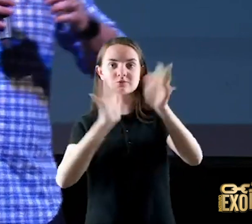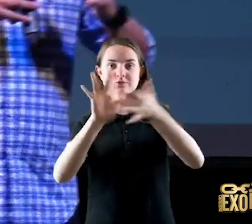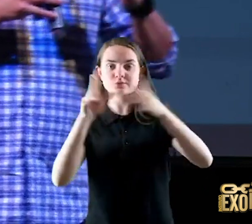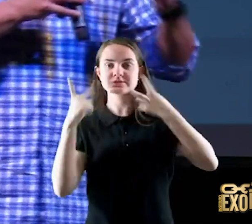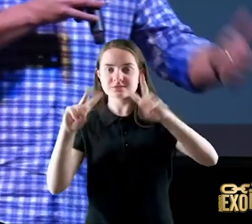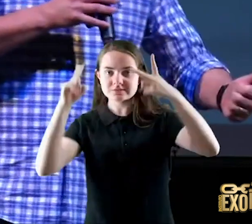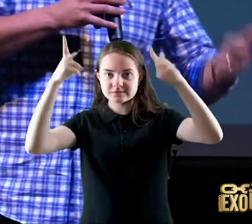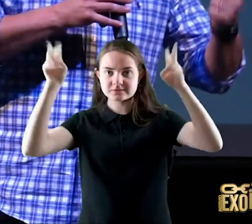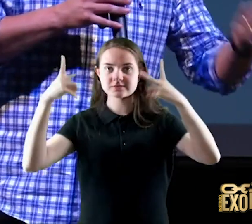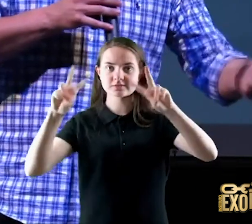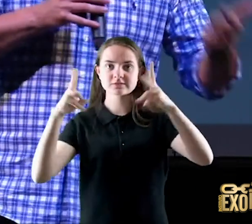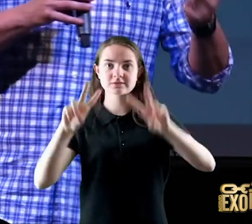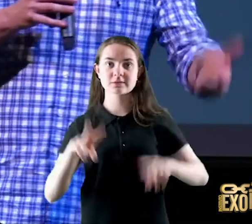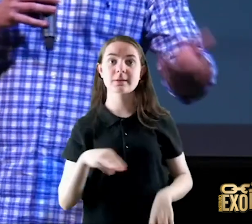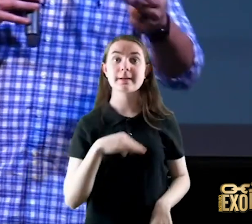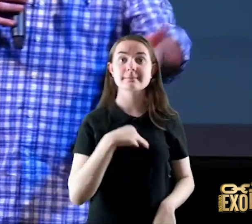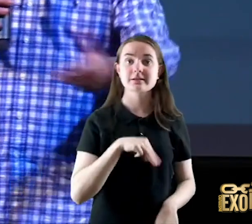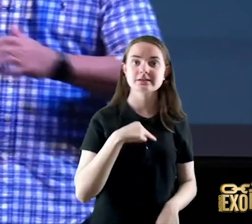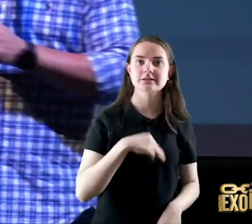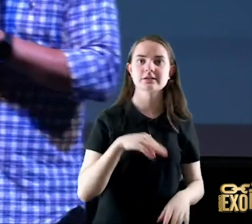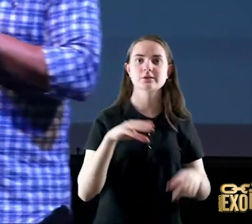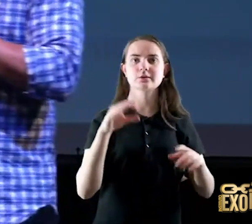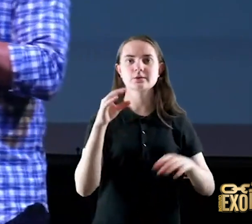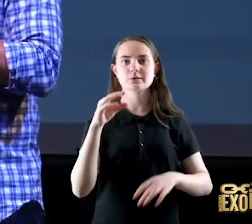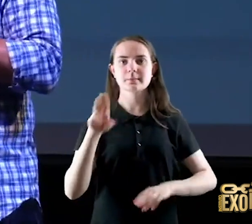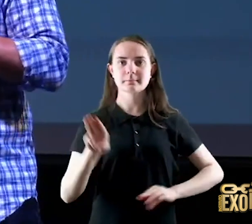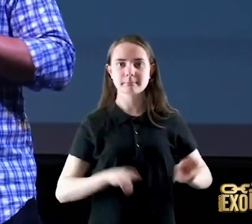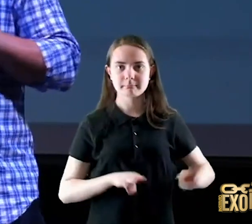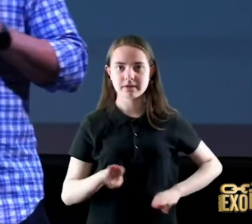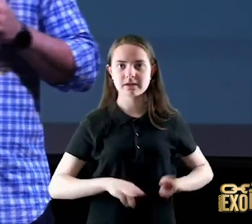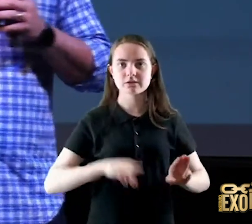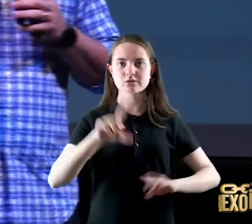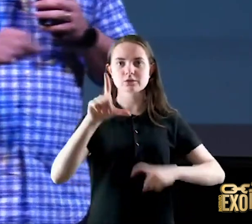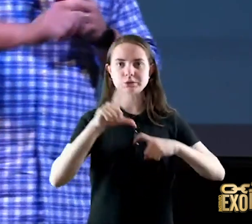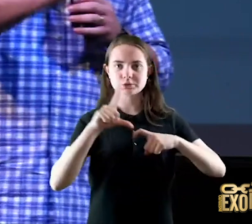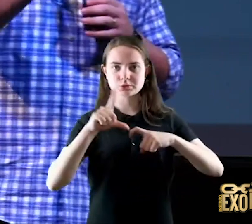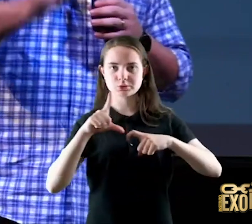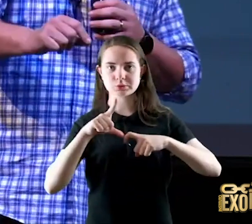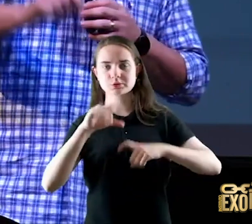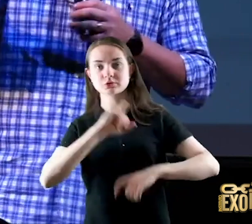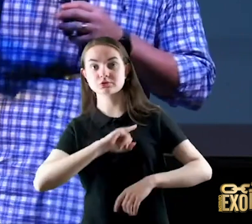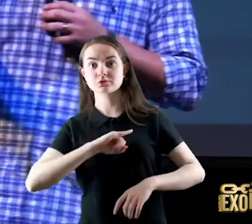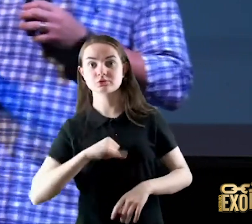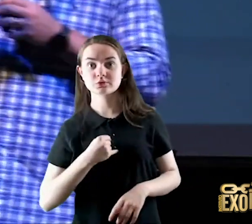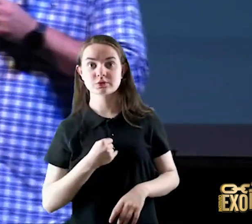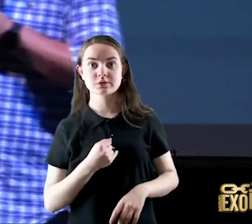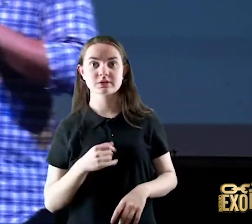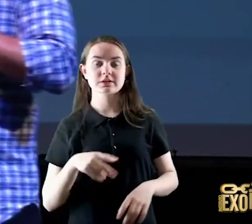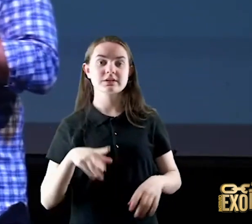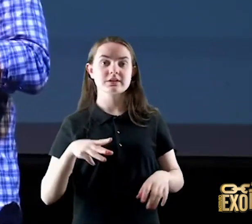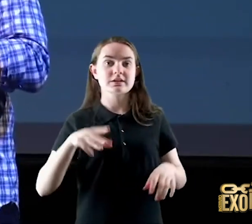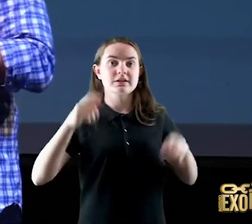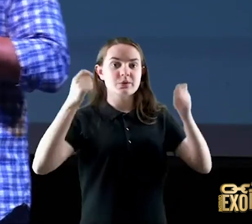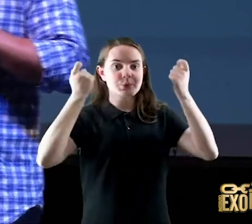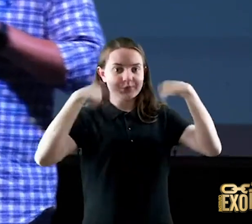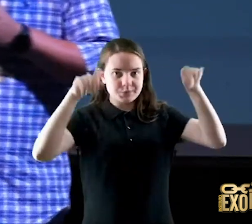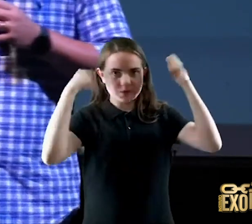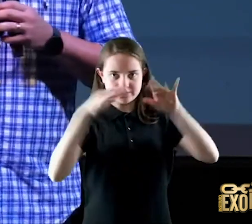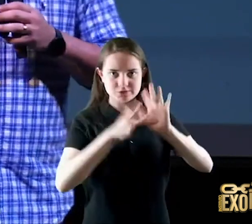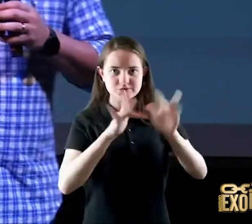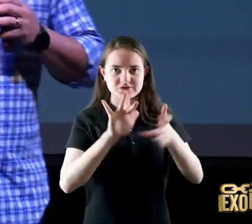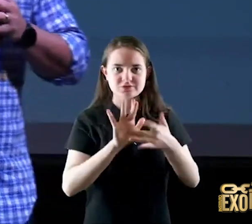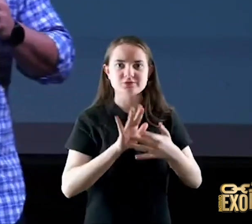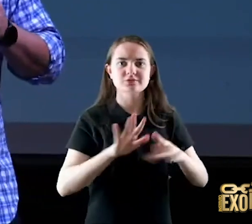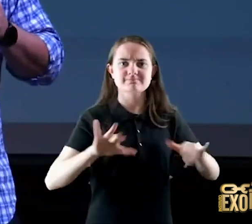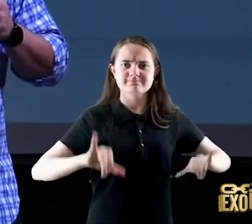nos evangelhos de Mateus Marco, Lucas e João o cordeiro é humilhado como ovelha muda foi levado a seus tosqueadores